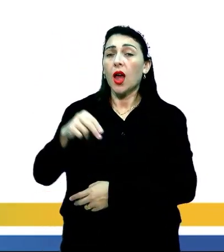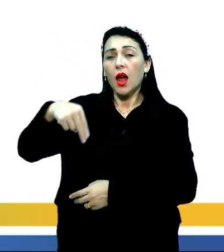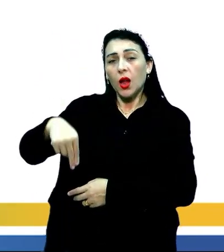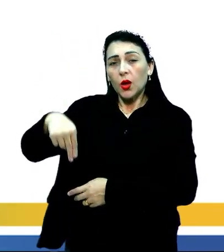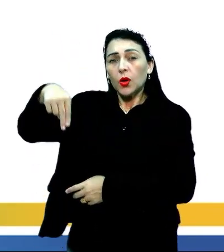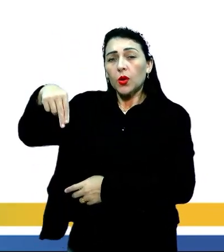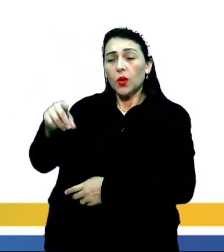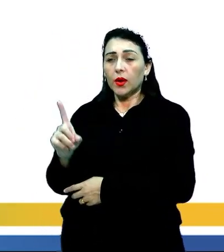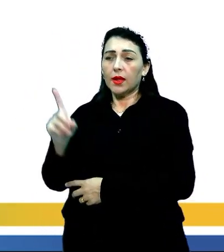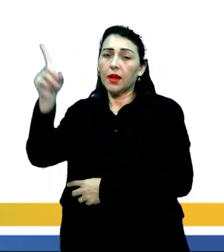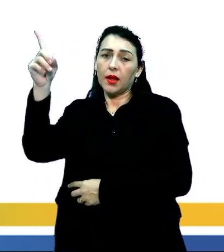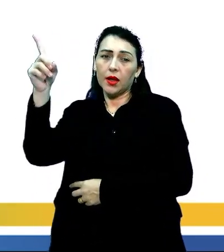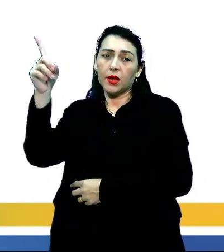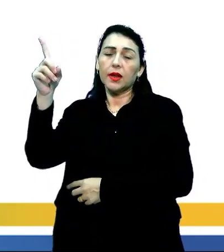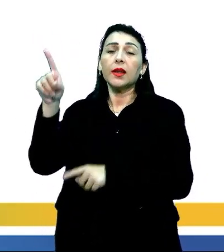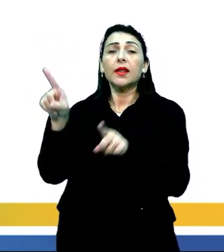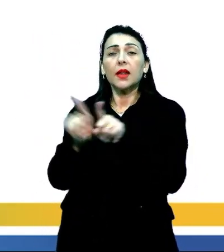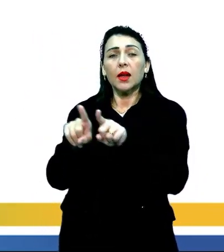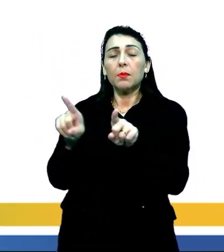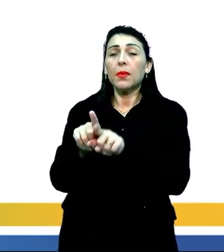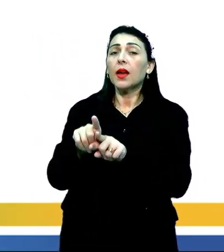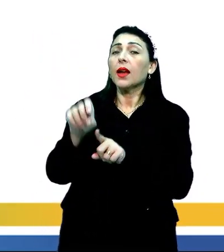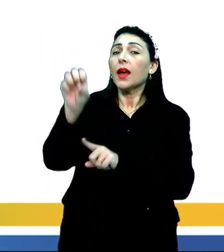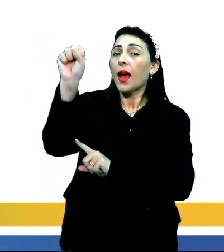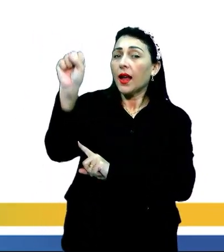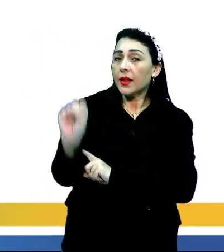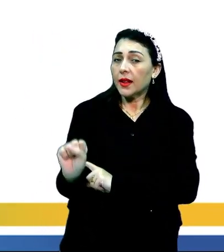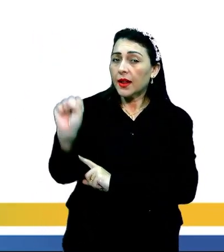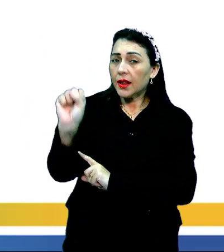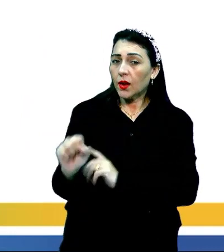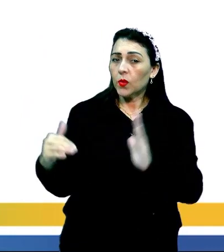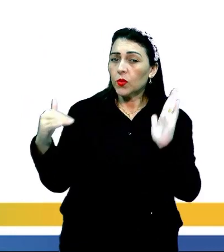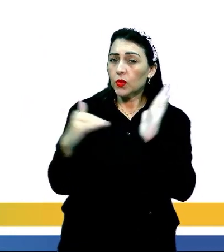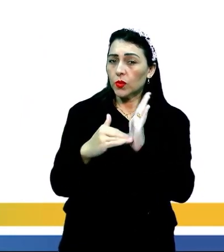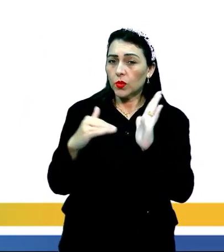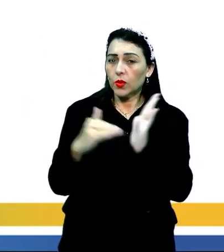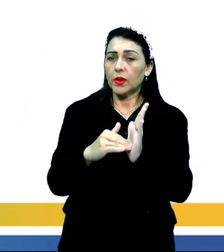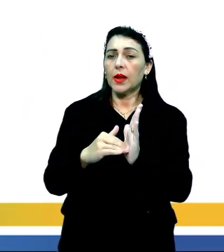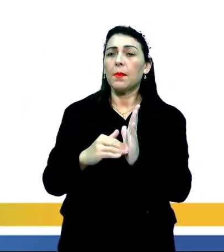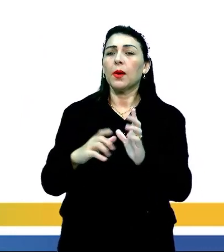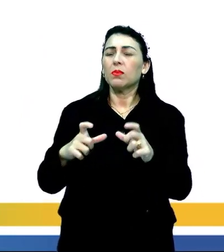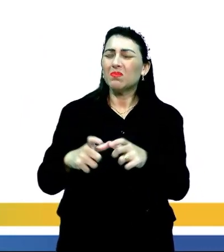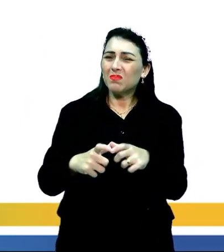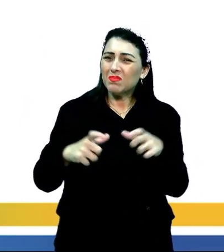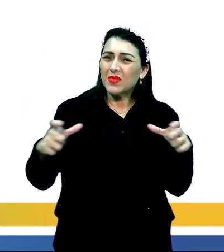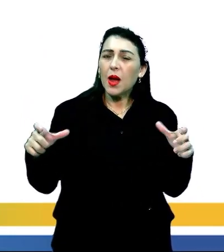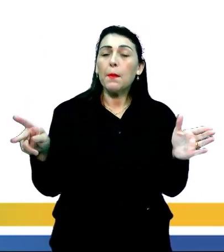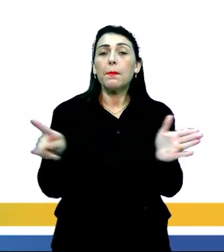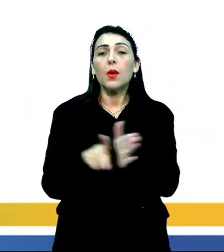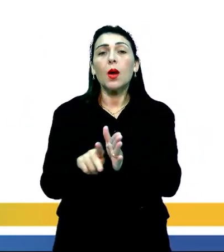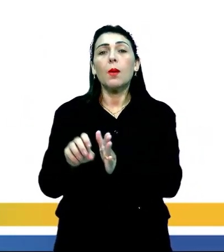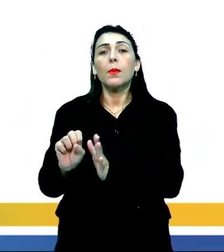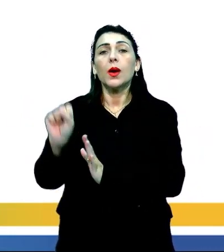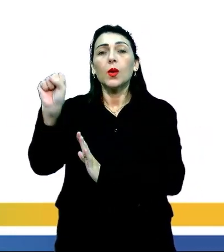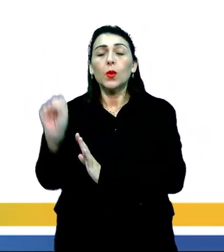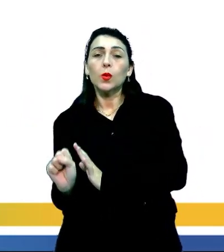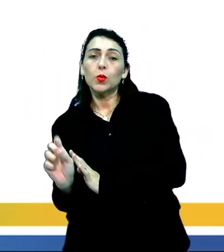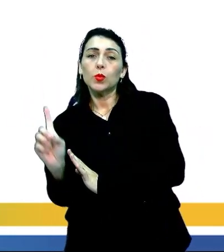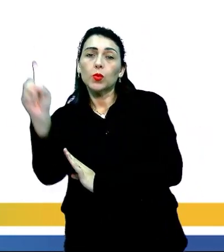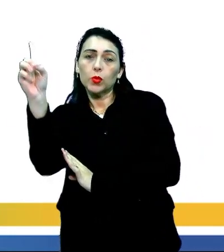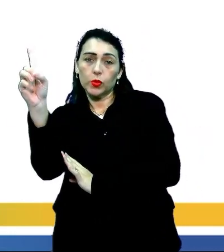já viu no mapa, então ele vai do nordeste até o sul do país, adentrando com maior